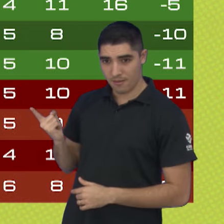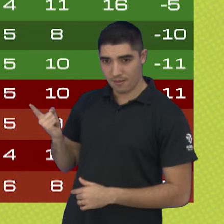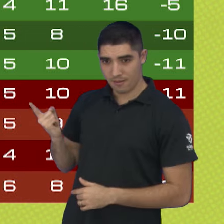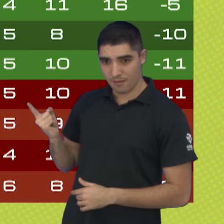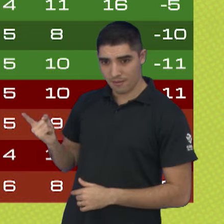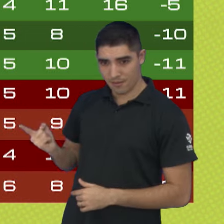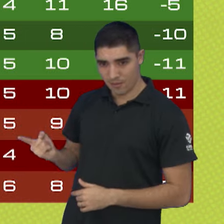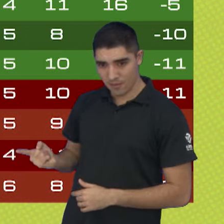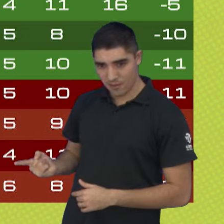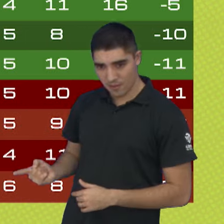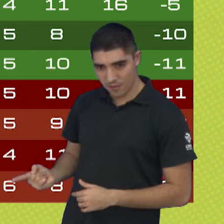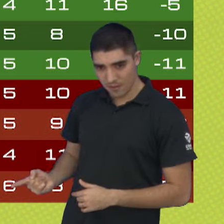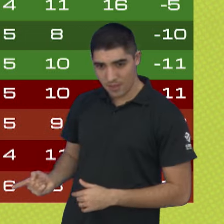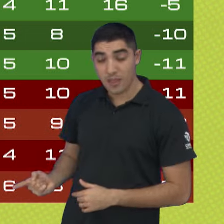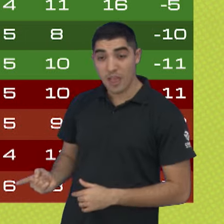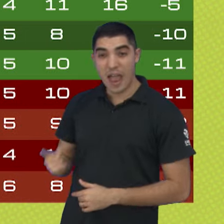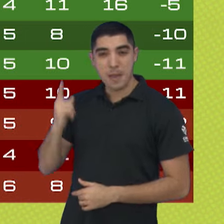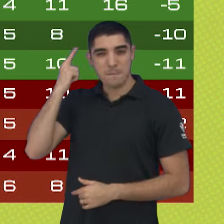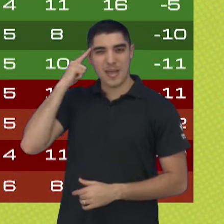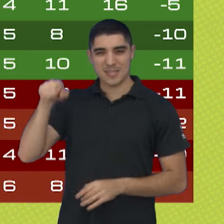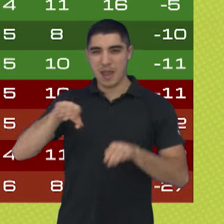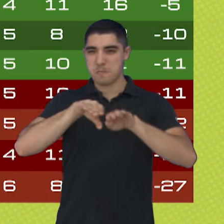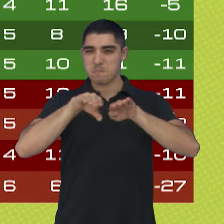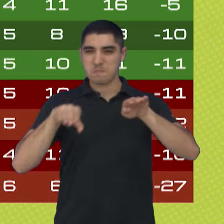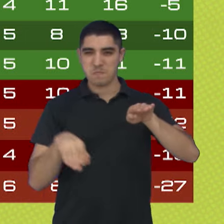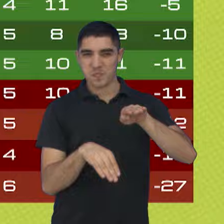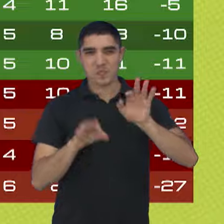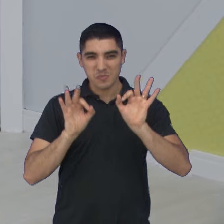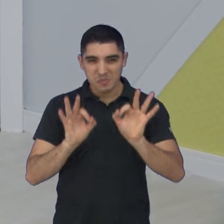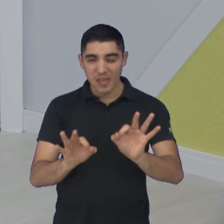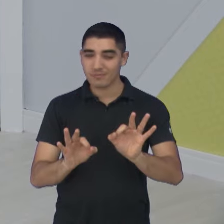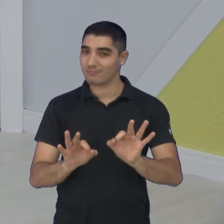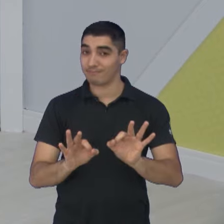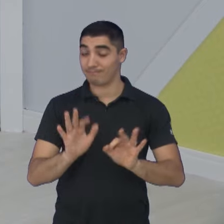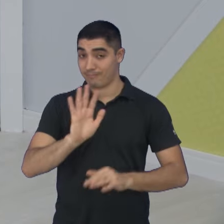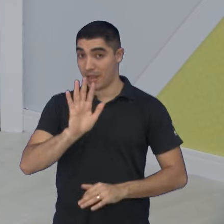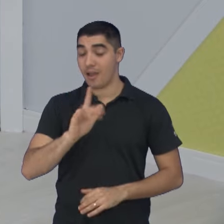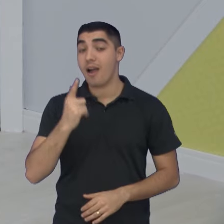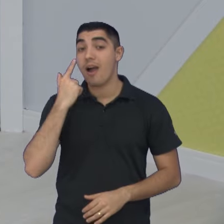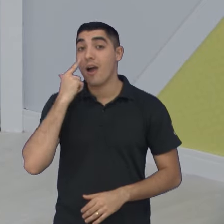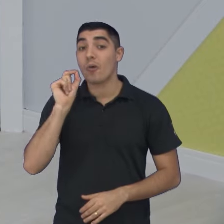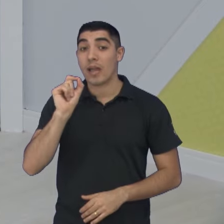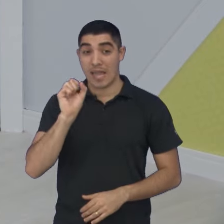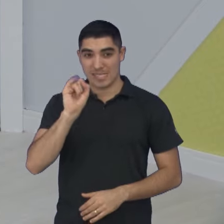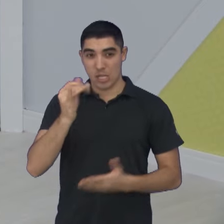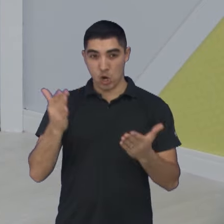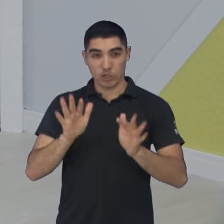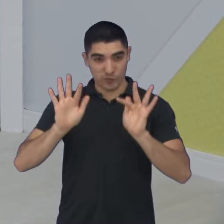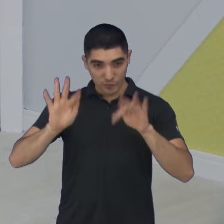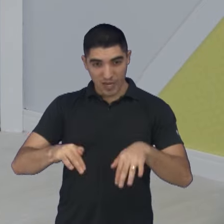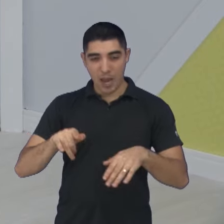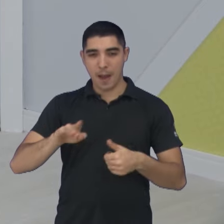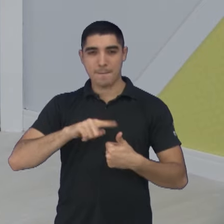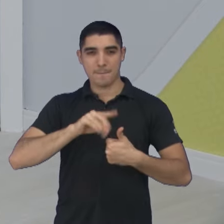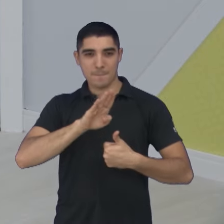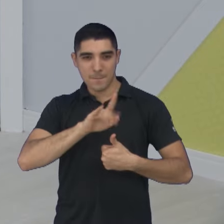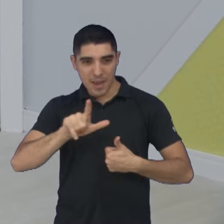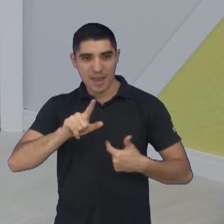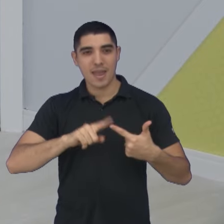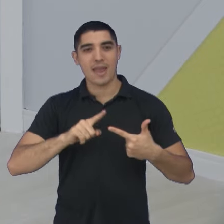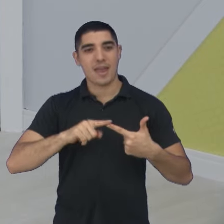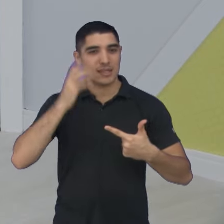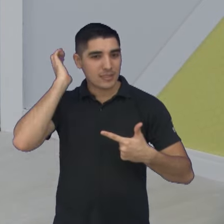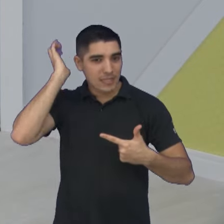últimos eram rebaixados direto. Então, antes, a gente estava dizendo o seguinte, que se terminasse hoje, Blumenau, Santo André, Tubarão e Brasília